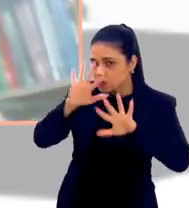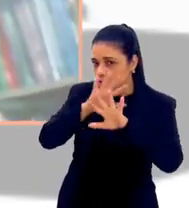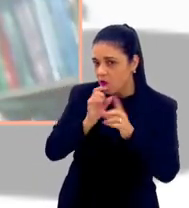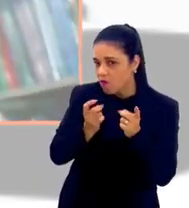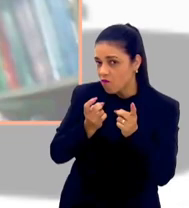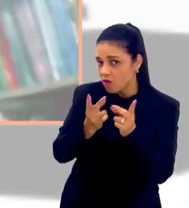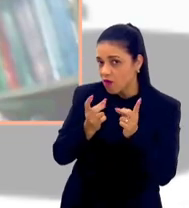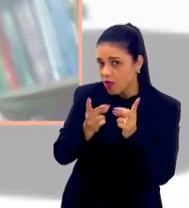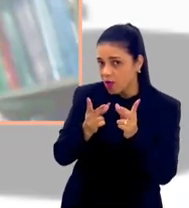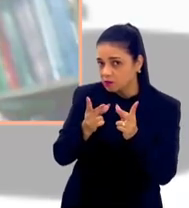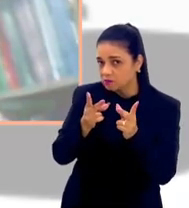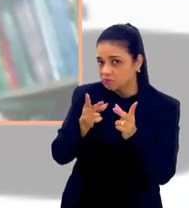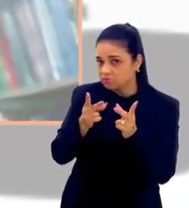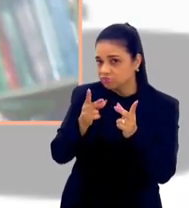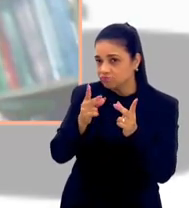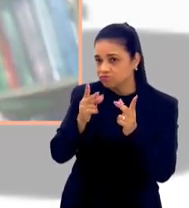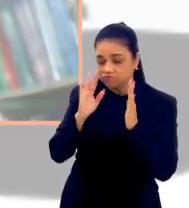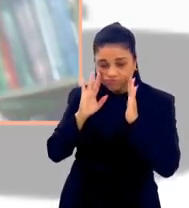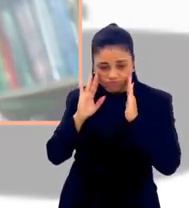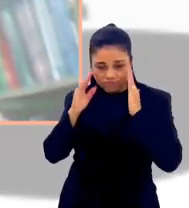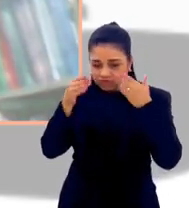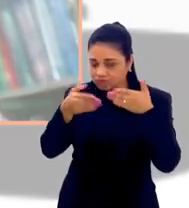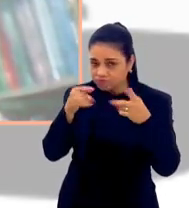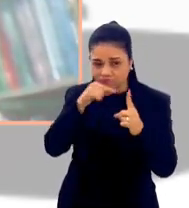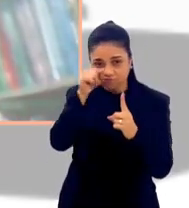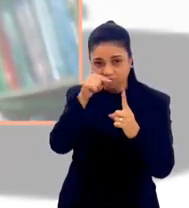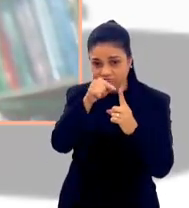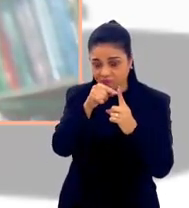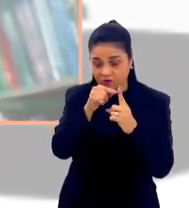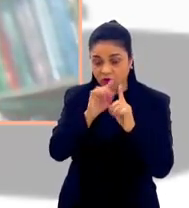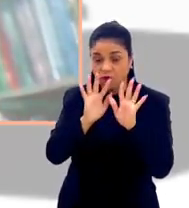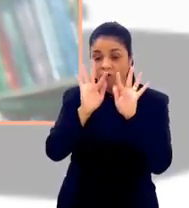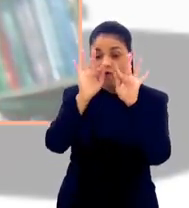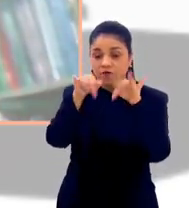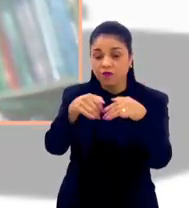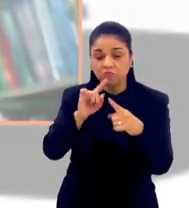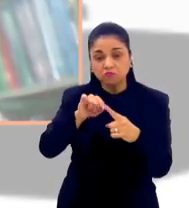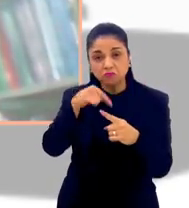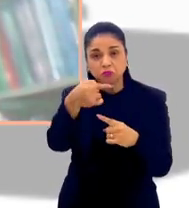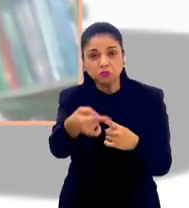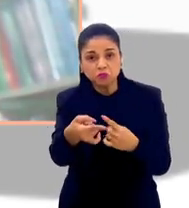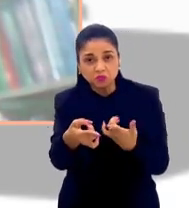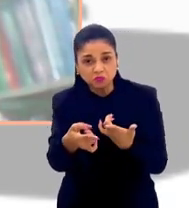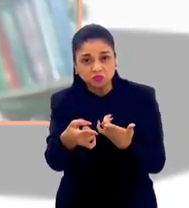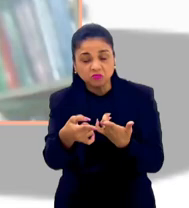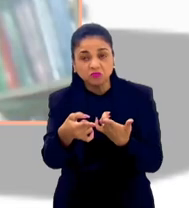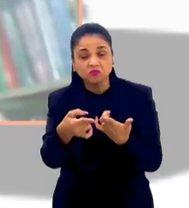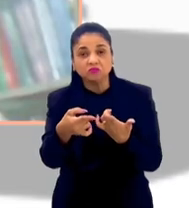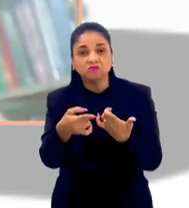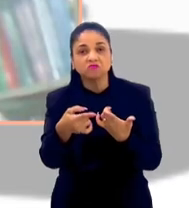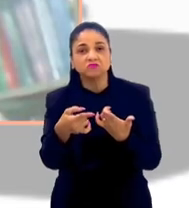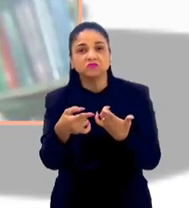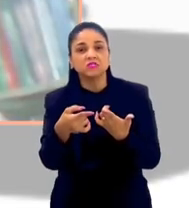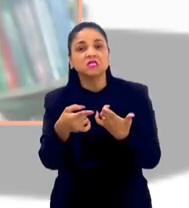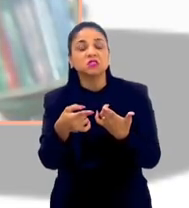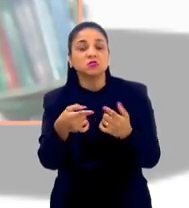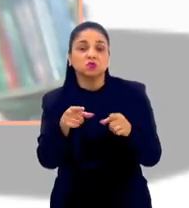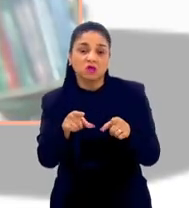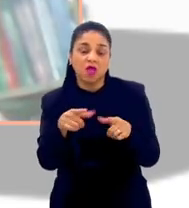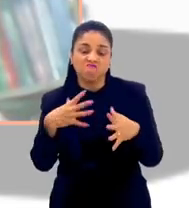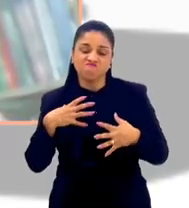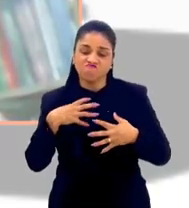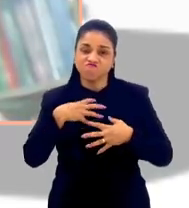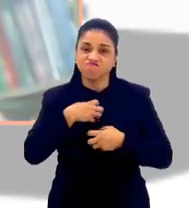a exclusividade daquilo acaba no dia seguinte, porque no dia seguinte tem outra coisa e isso tudo traz